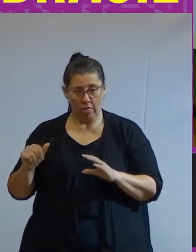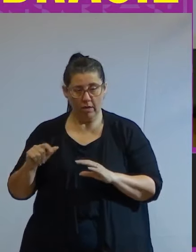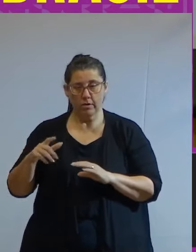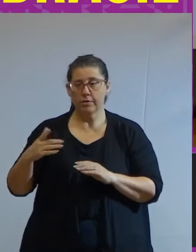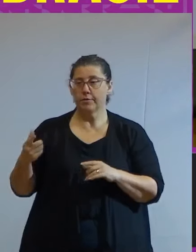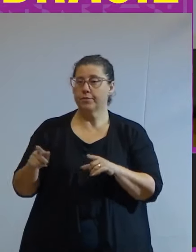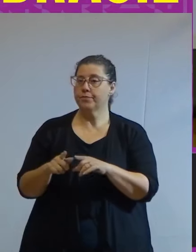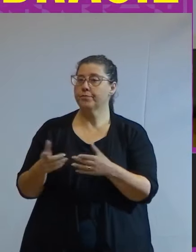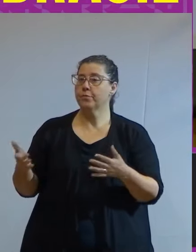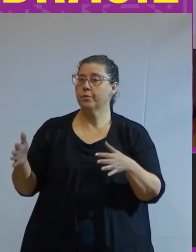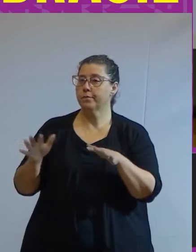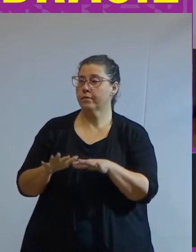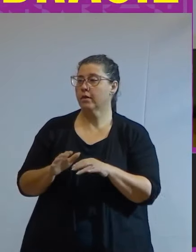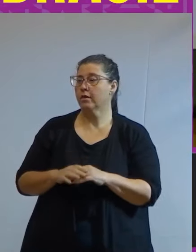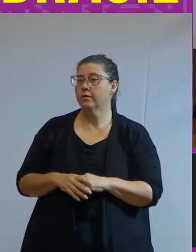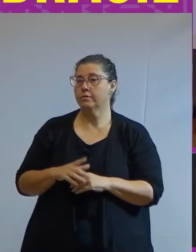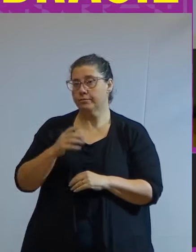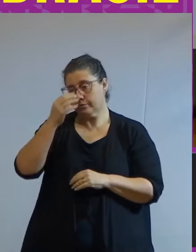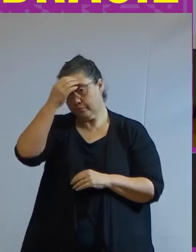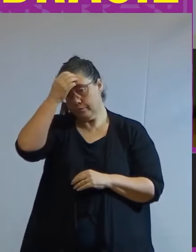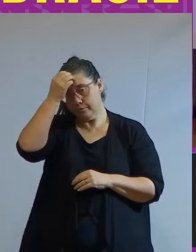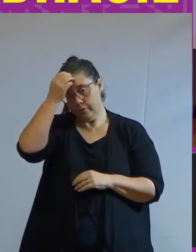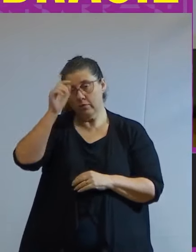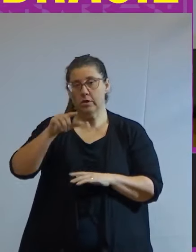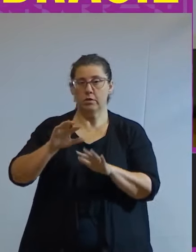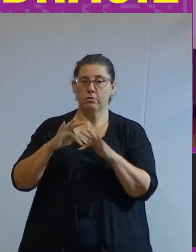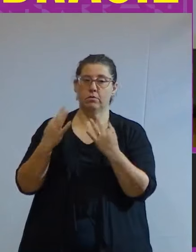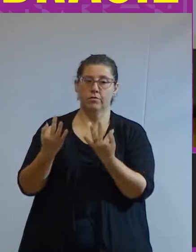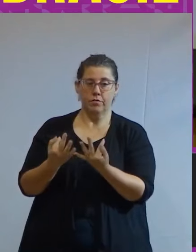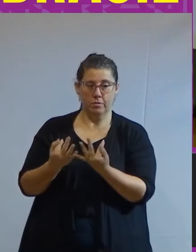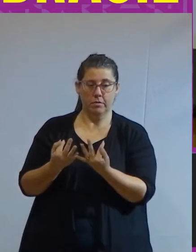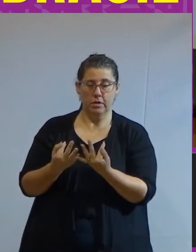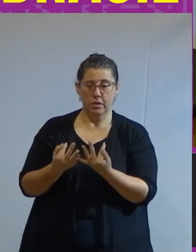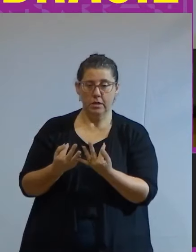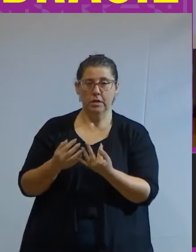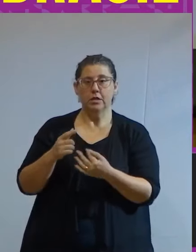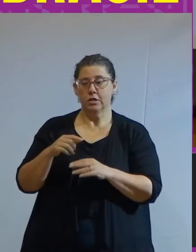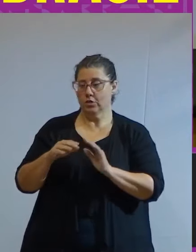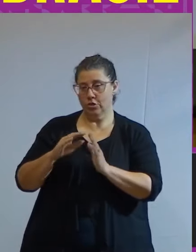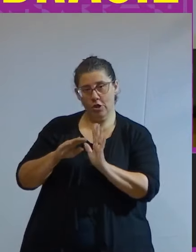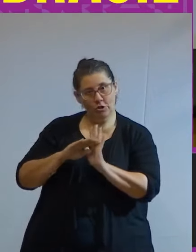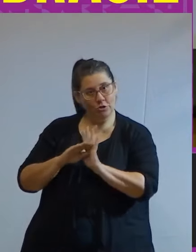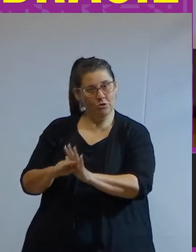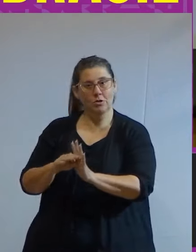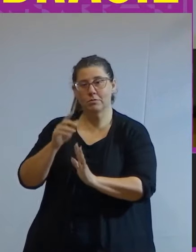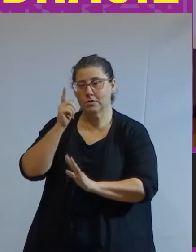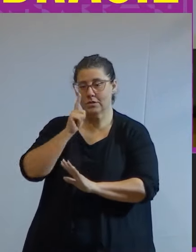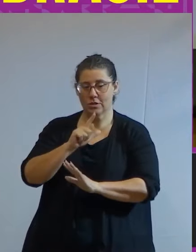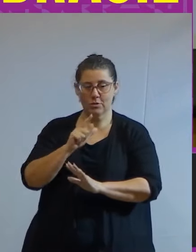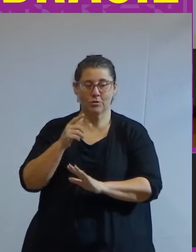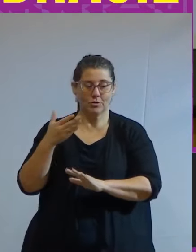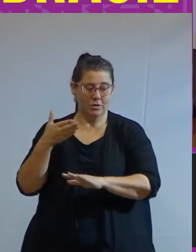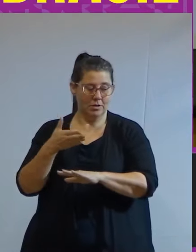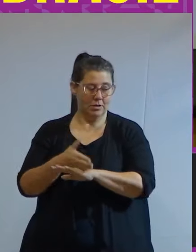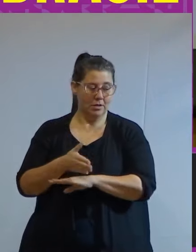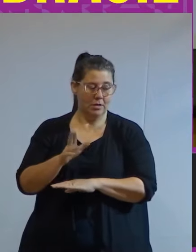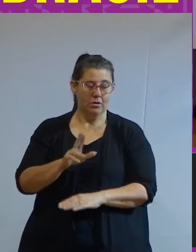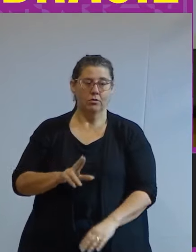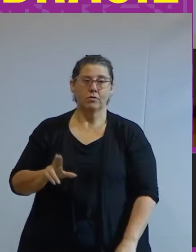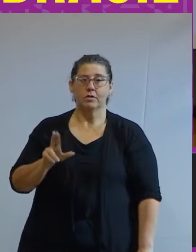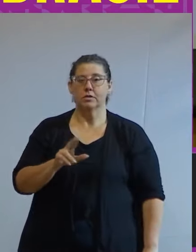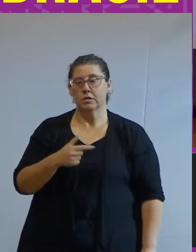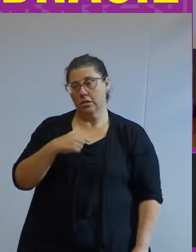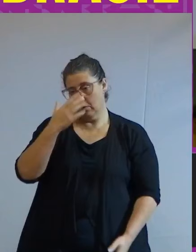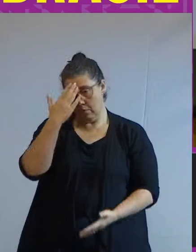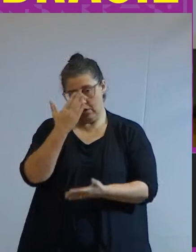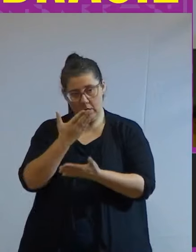inclusividade você tem uma família que simplesmente segura as pontas para você conseguir adentrar na universidade e eu